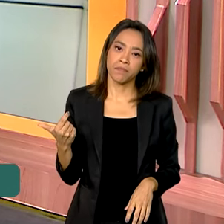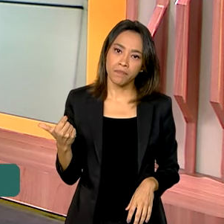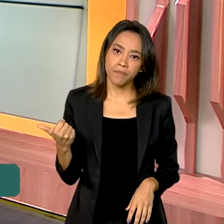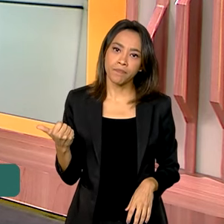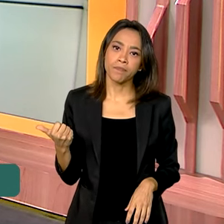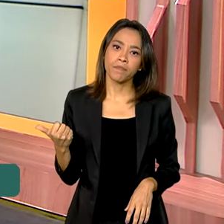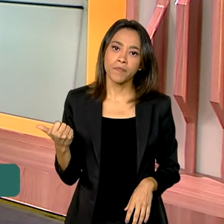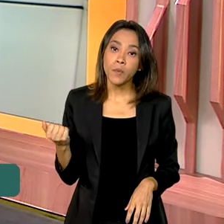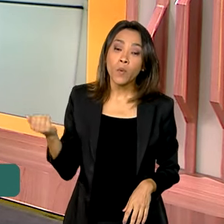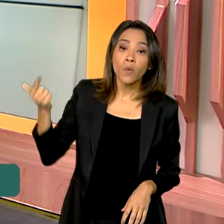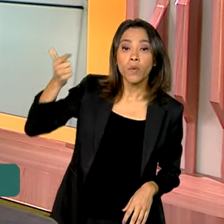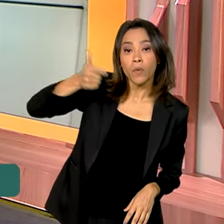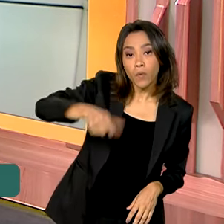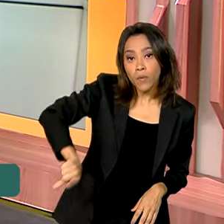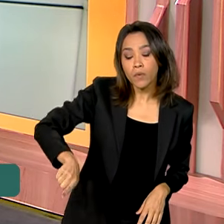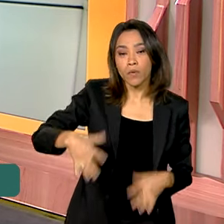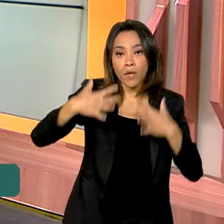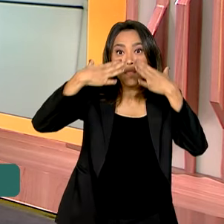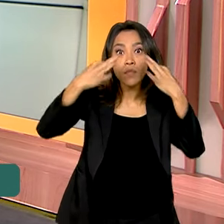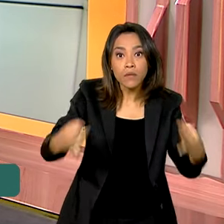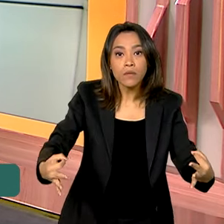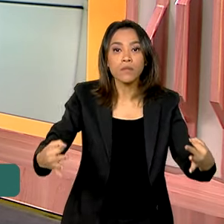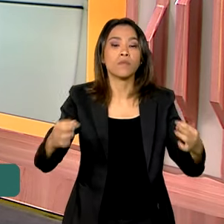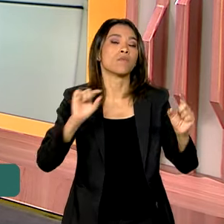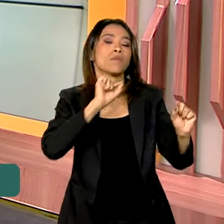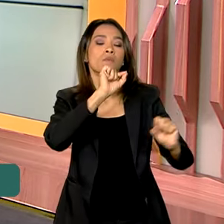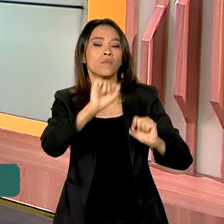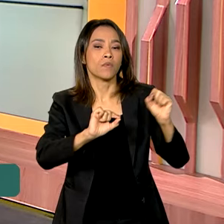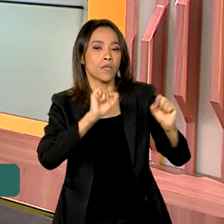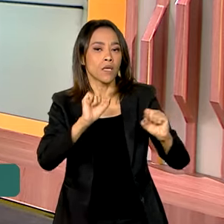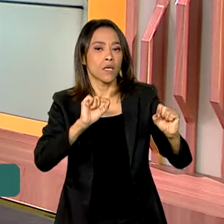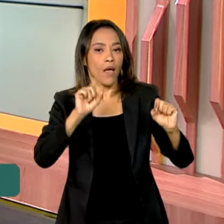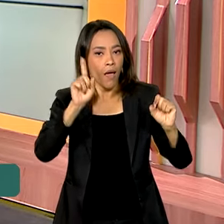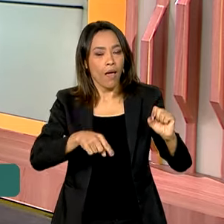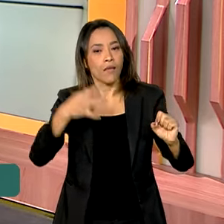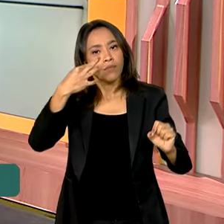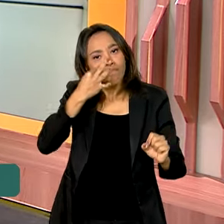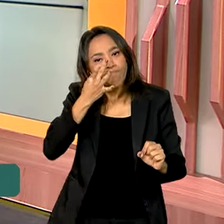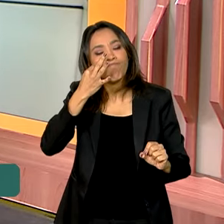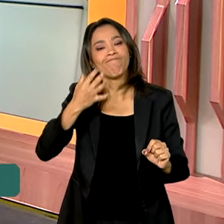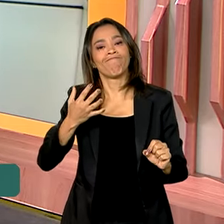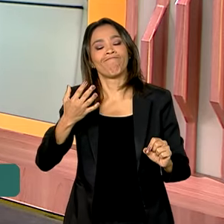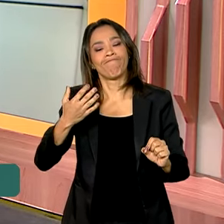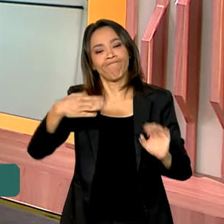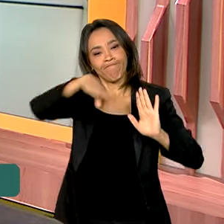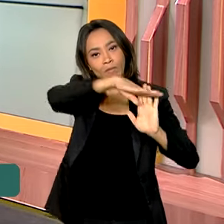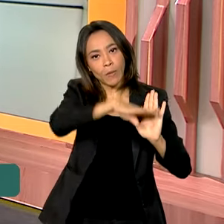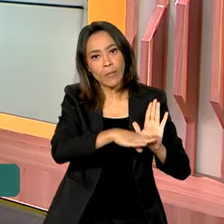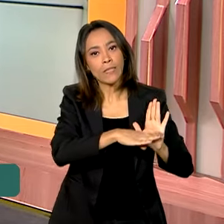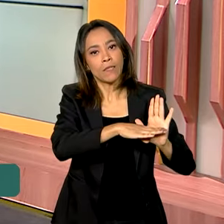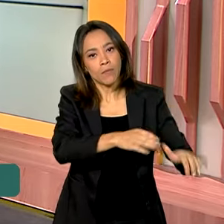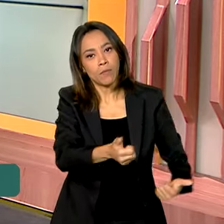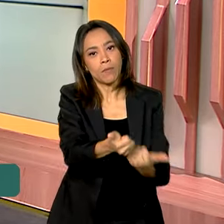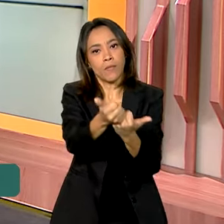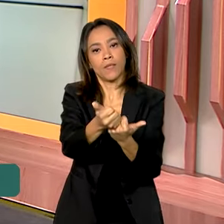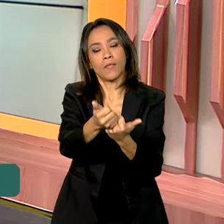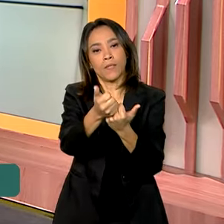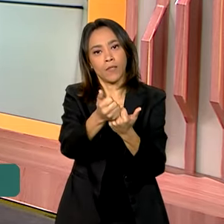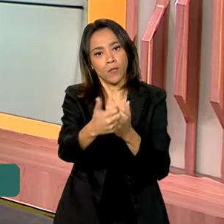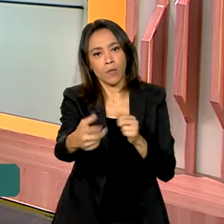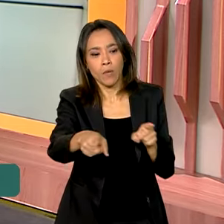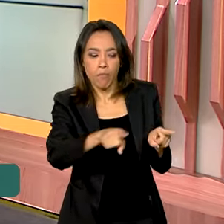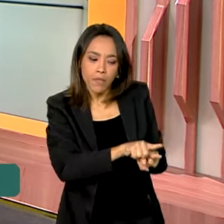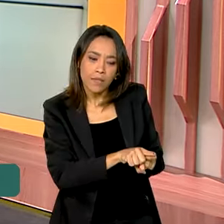a atenção aí em relação ao Bolsa Família é essa presença do programa junto a prefeituras, esse trabalho